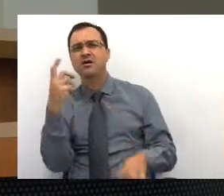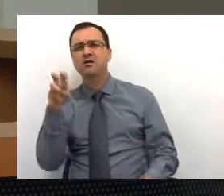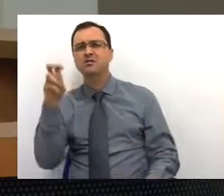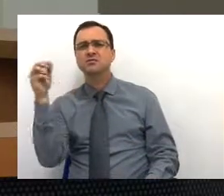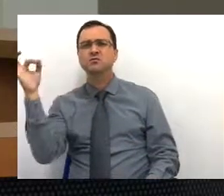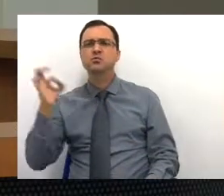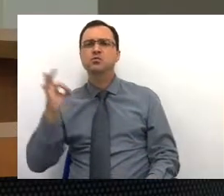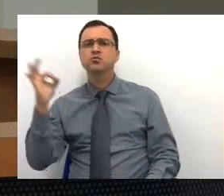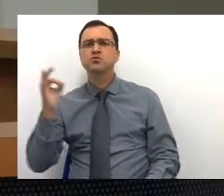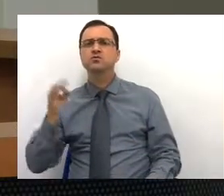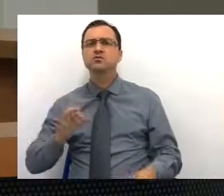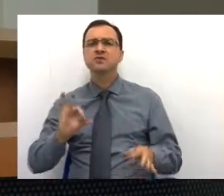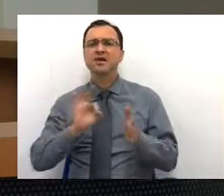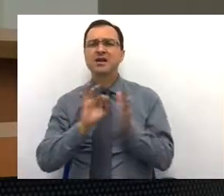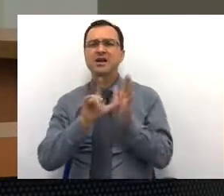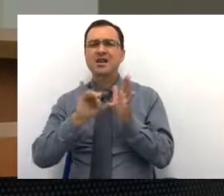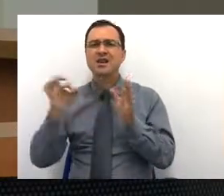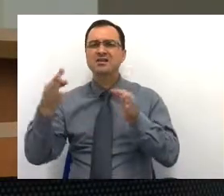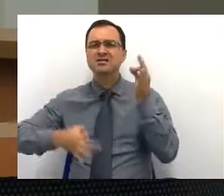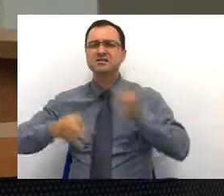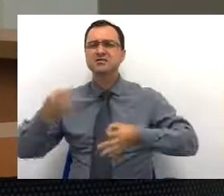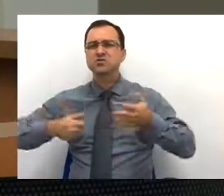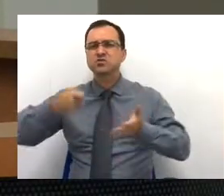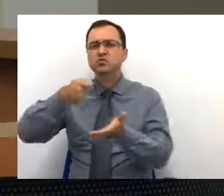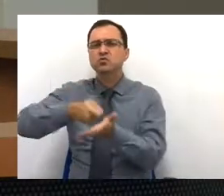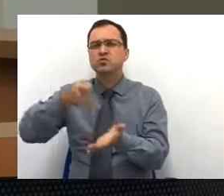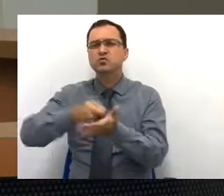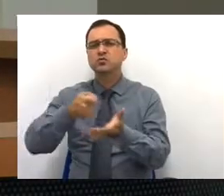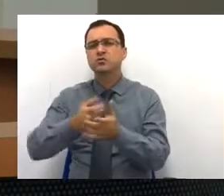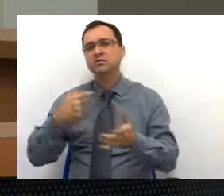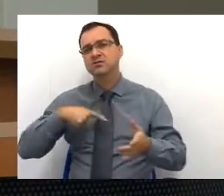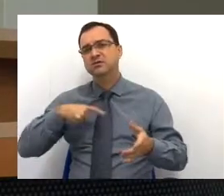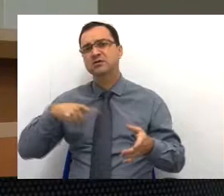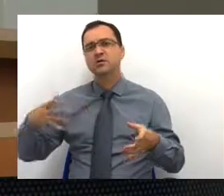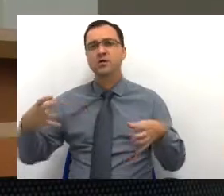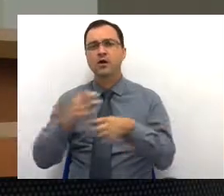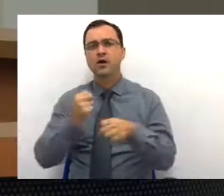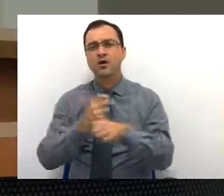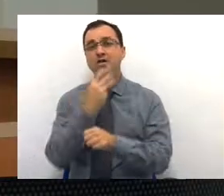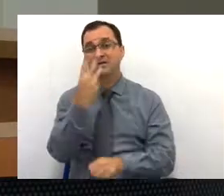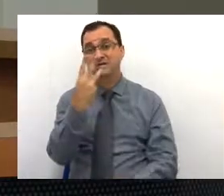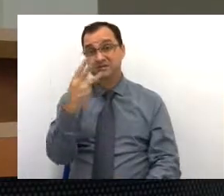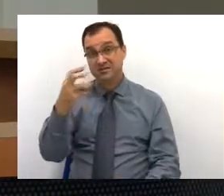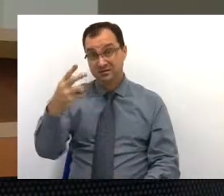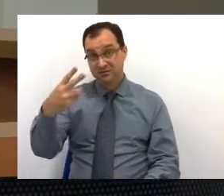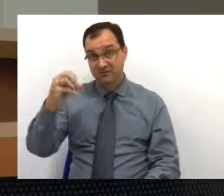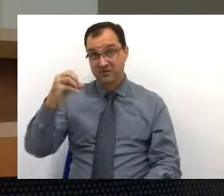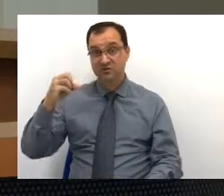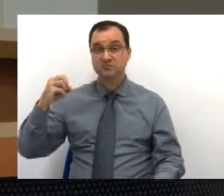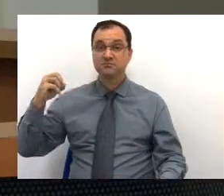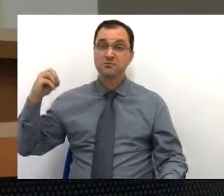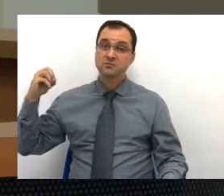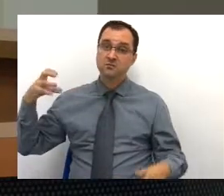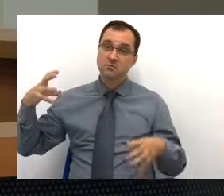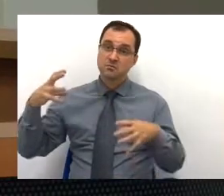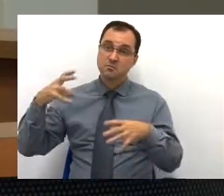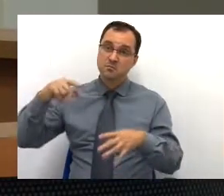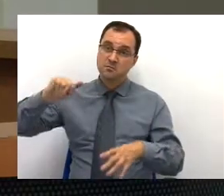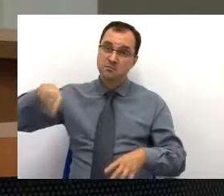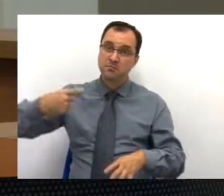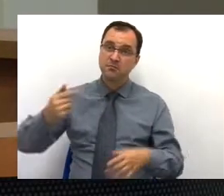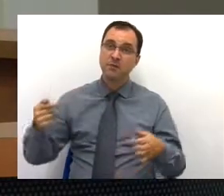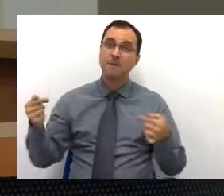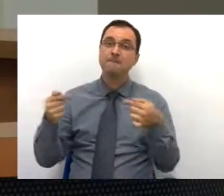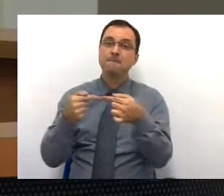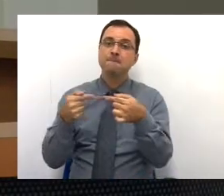que a legislação nos obriga, nós teríamos um valor de 320 milhões que deveriam ser aplicados dentro